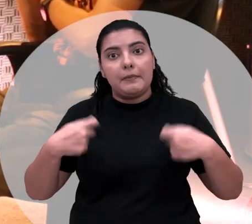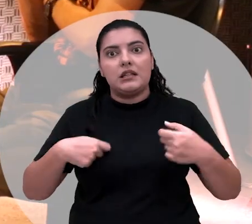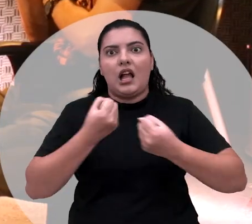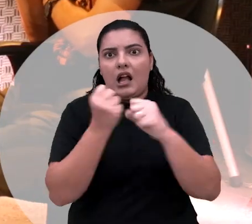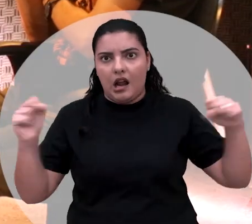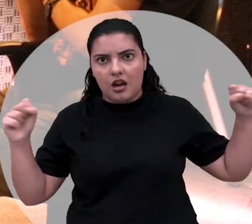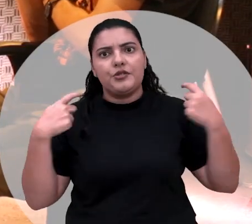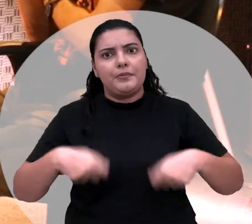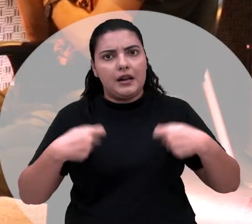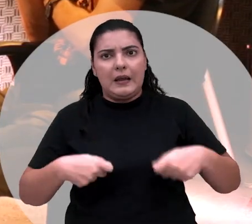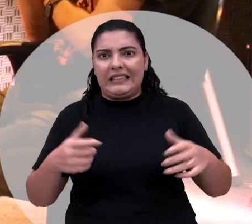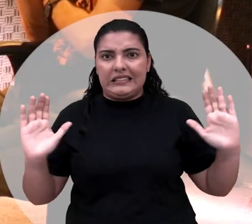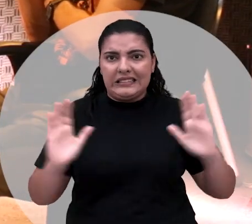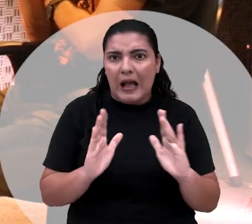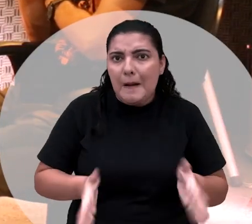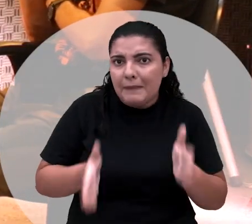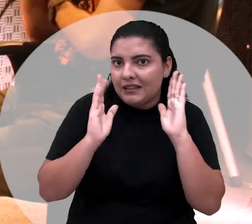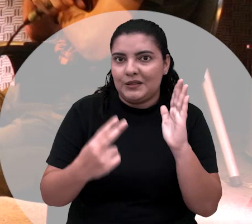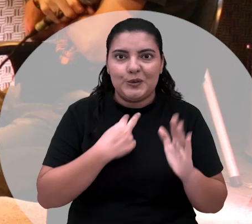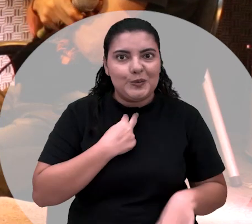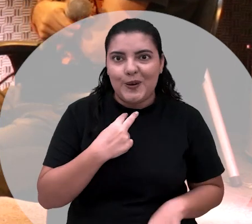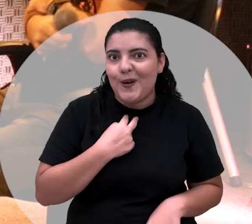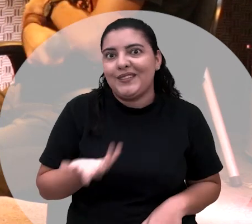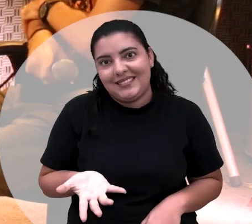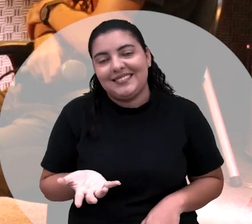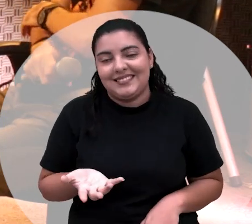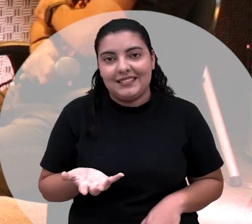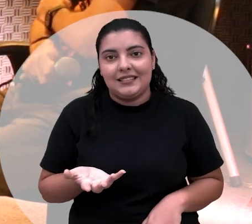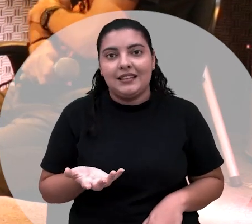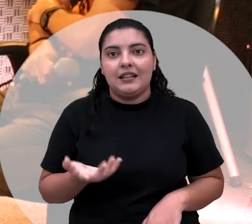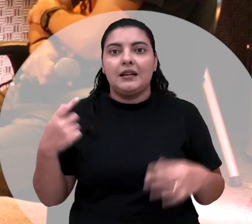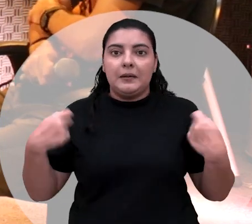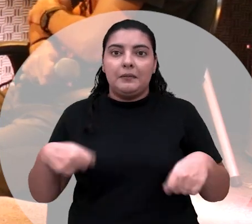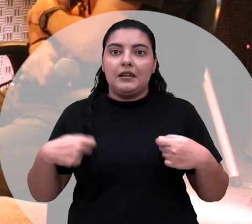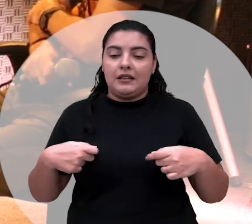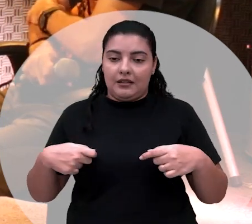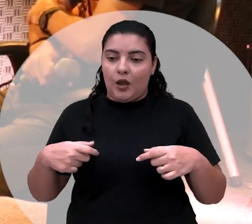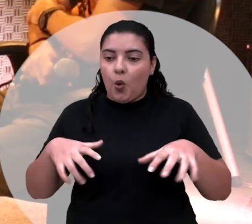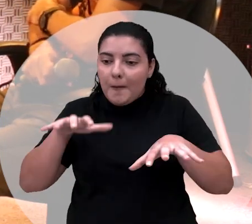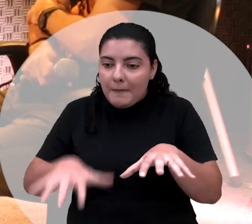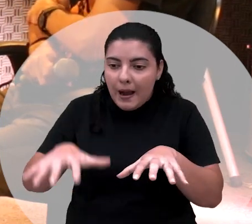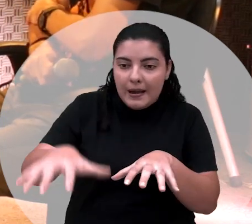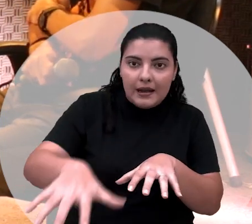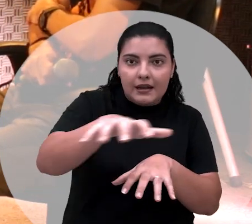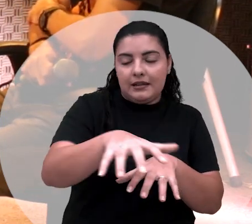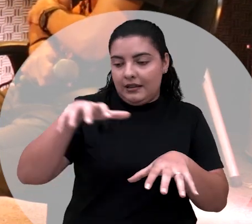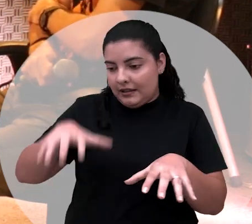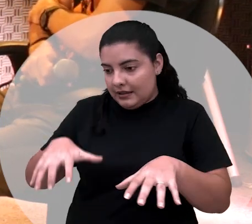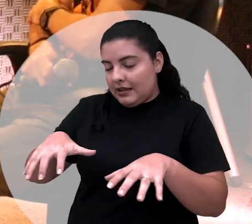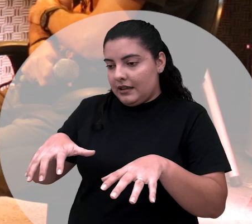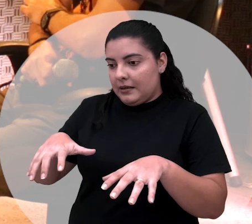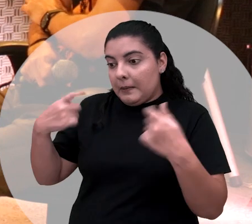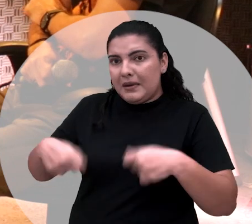grande. É. Não dá pra ser um apartamento. Não pode ser um apartamento. Primeiro porque vem os assentamentos, né? Tem um tombo do terreiro, então